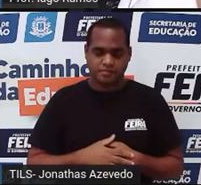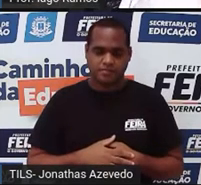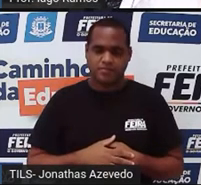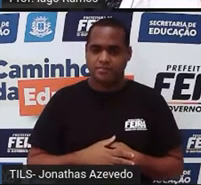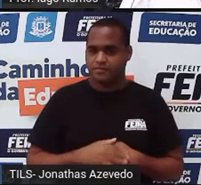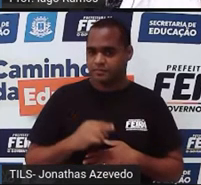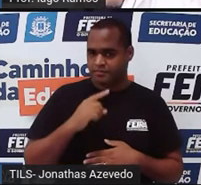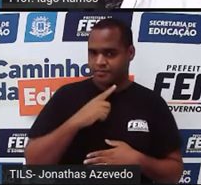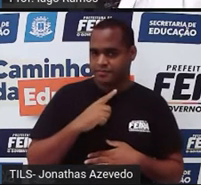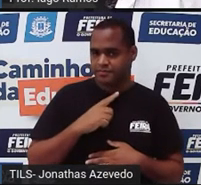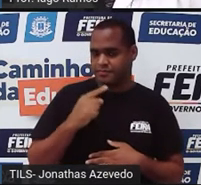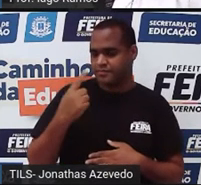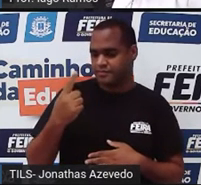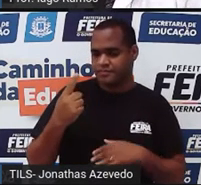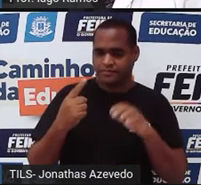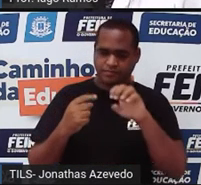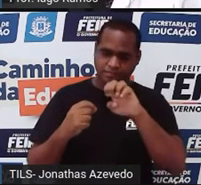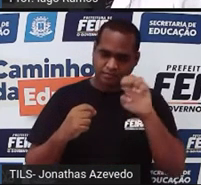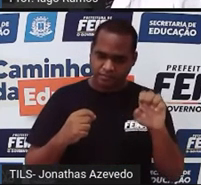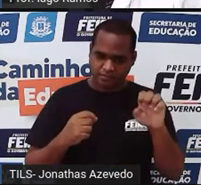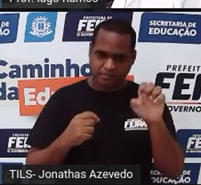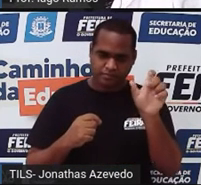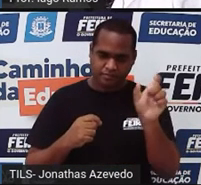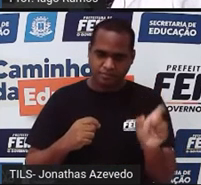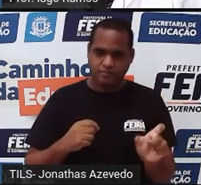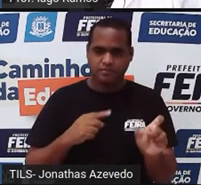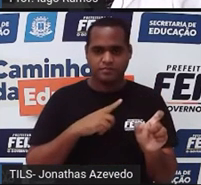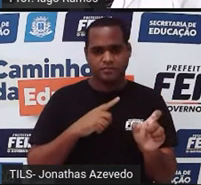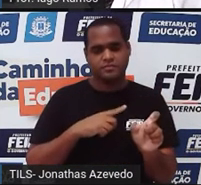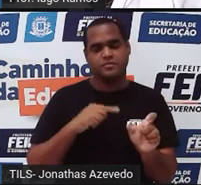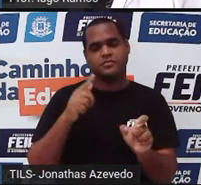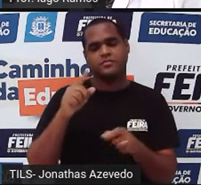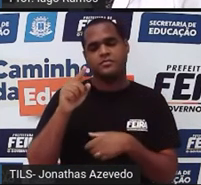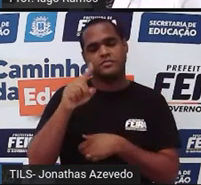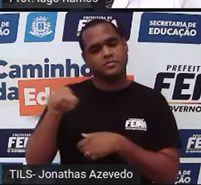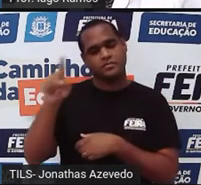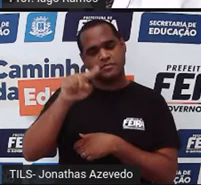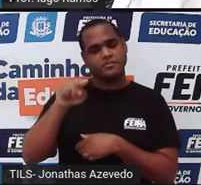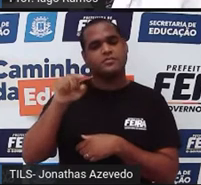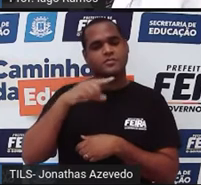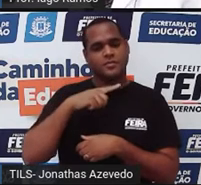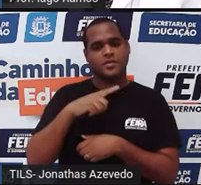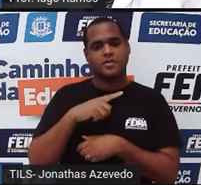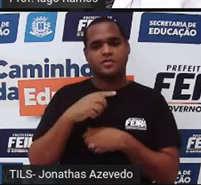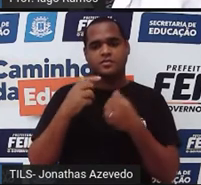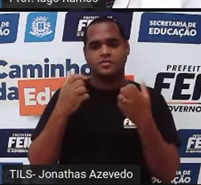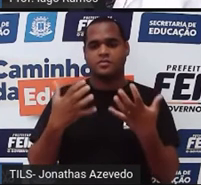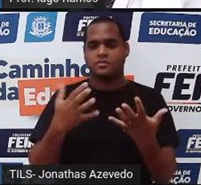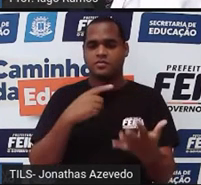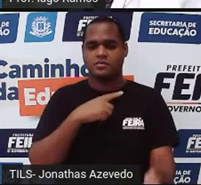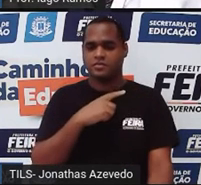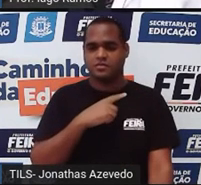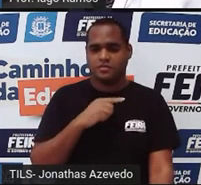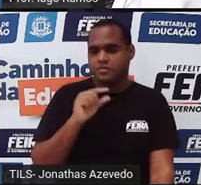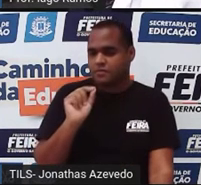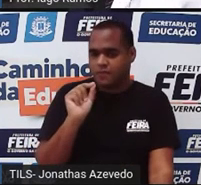primeira coluna da esquerda, colocando o círculo em cima, colocando esse círculo em cima, em qualquer lugar que a pessoa que